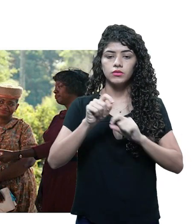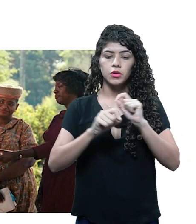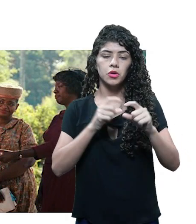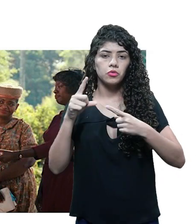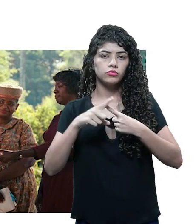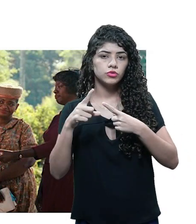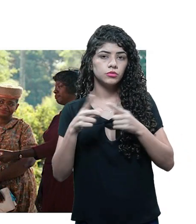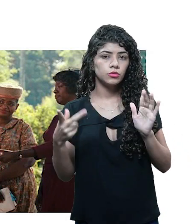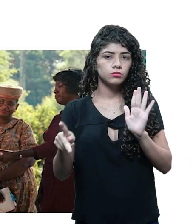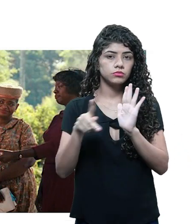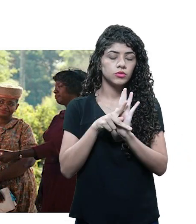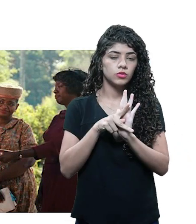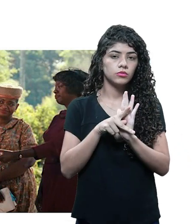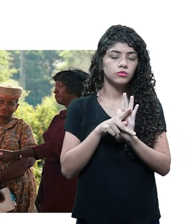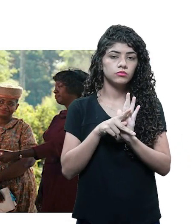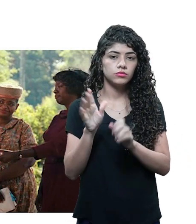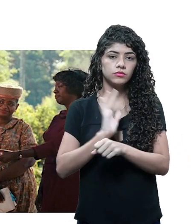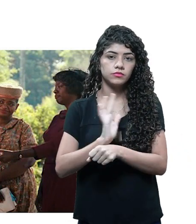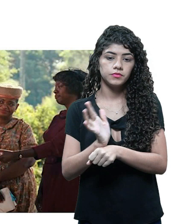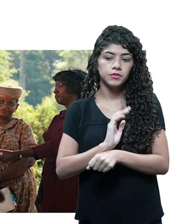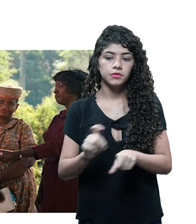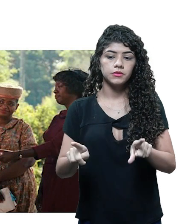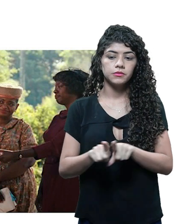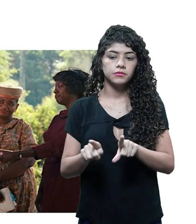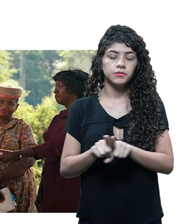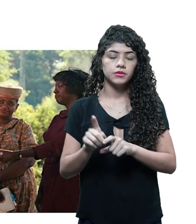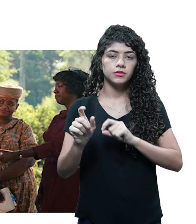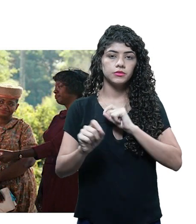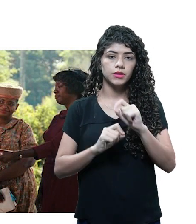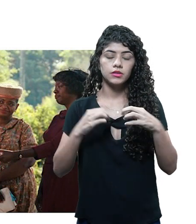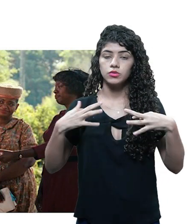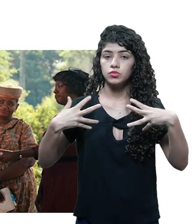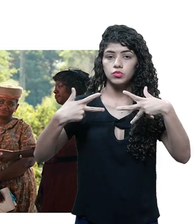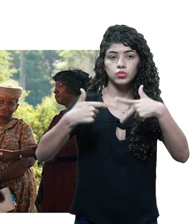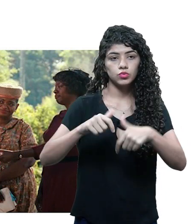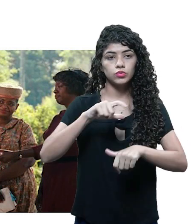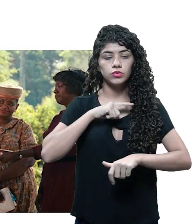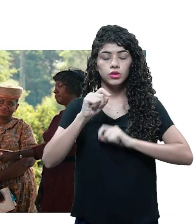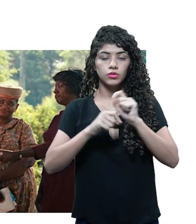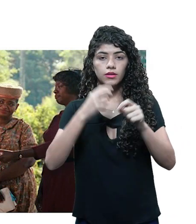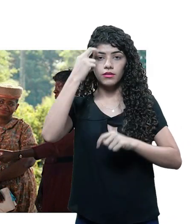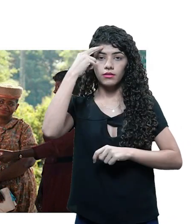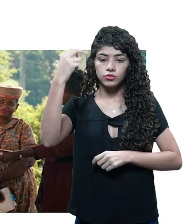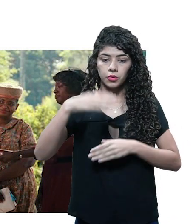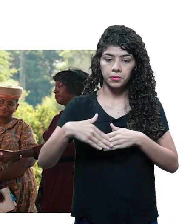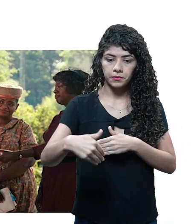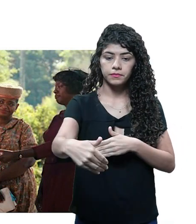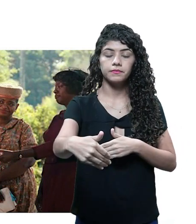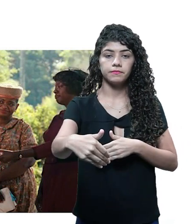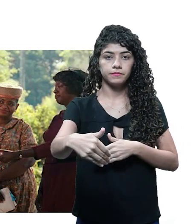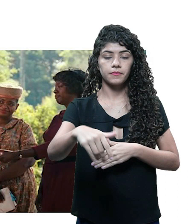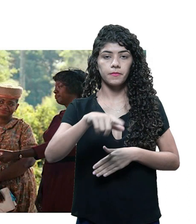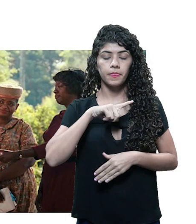dentro de uma formatação para roteiro e tudo isso vai mover a história para